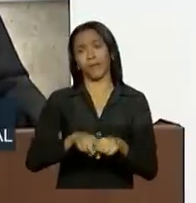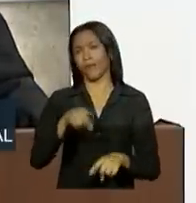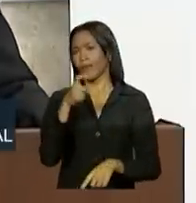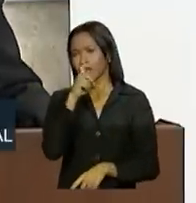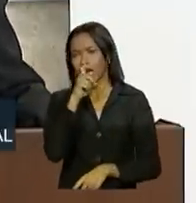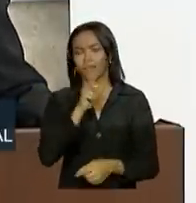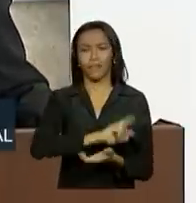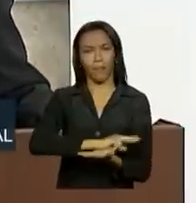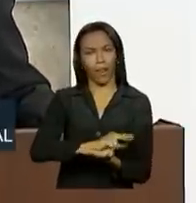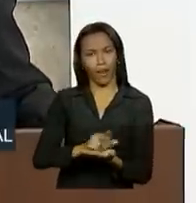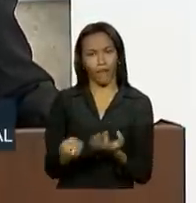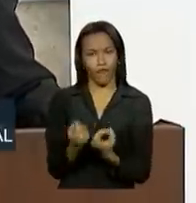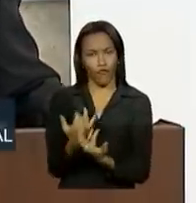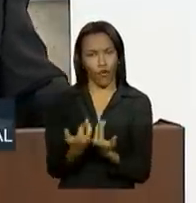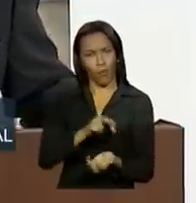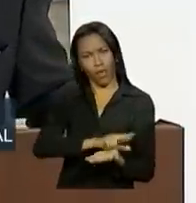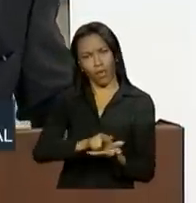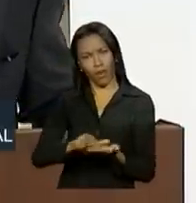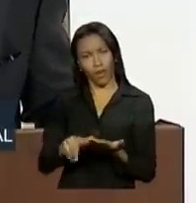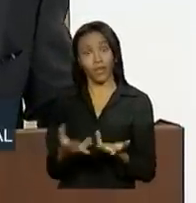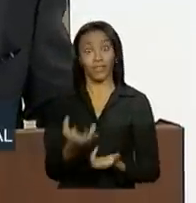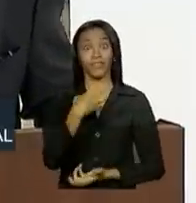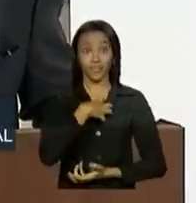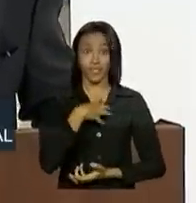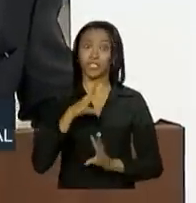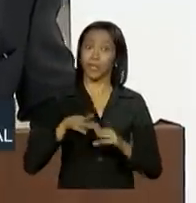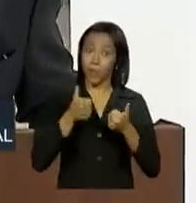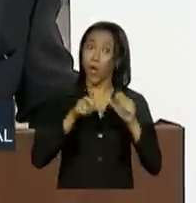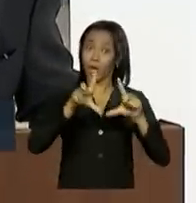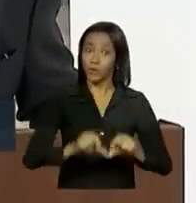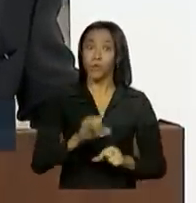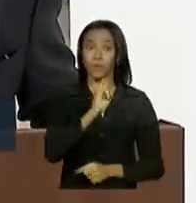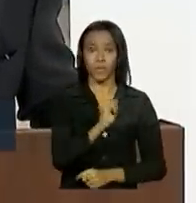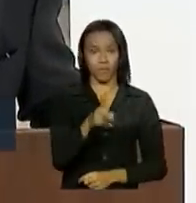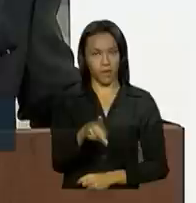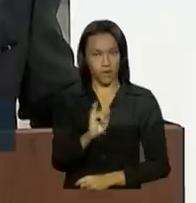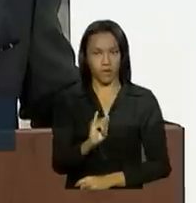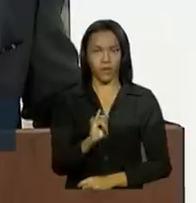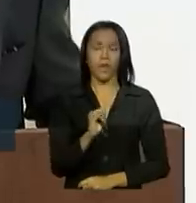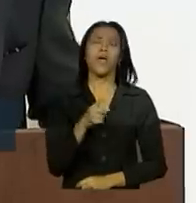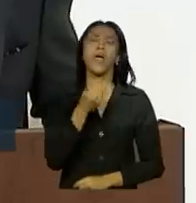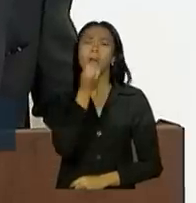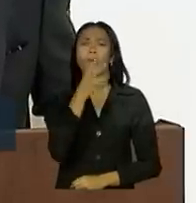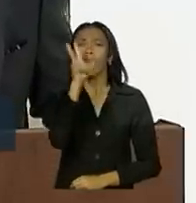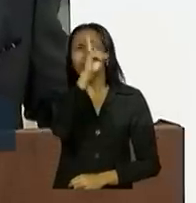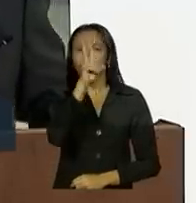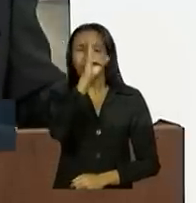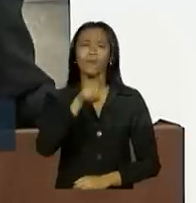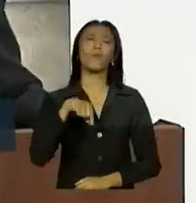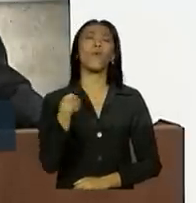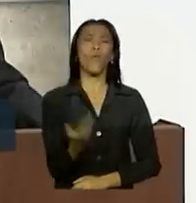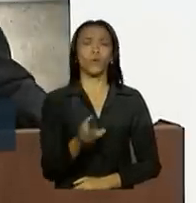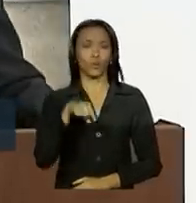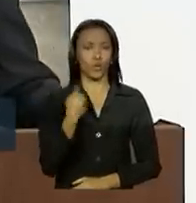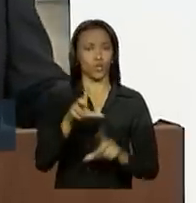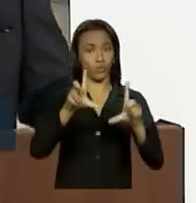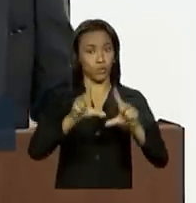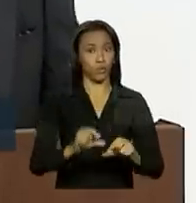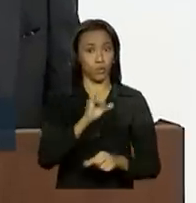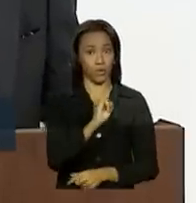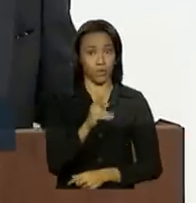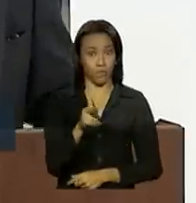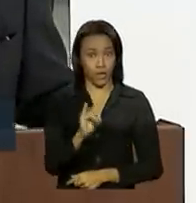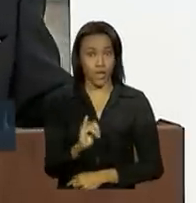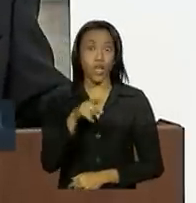outros setores que se beneficiam dessa redução. É bom lembrar que, quando nós fazemos essas reduções, nós